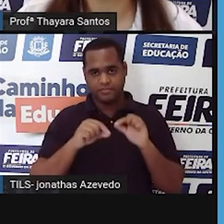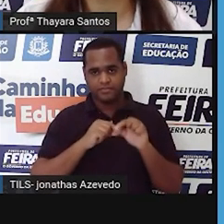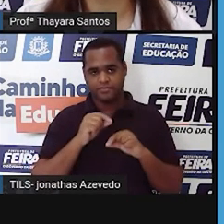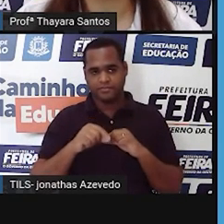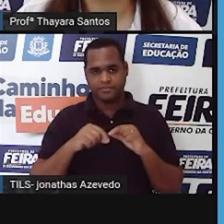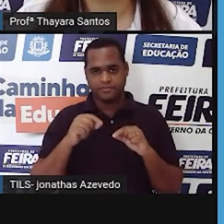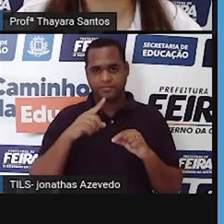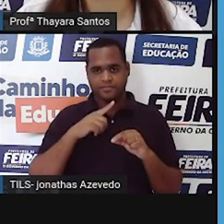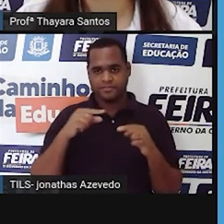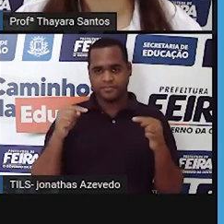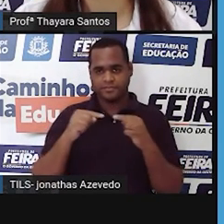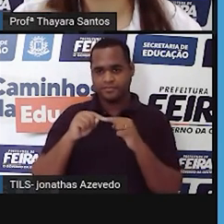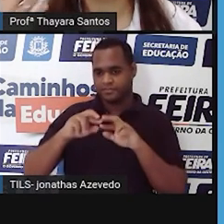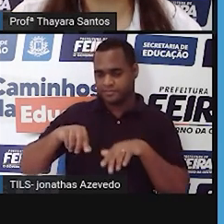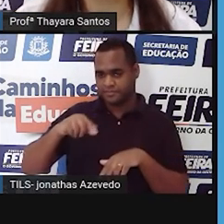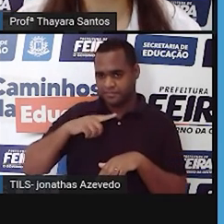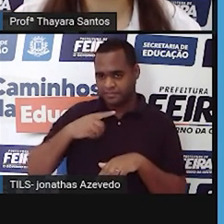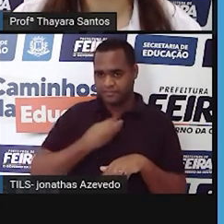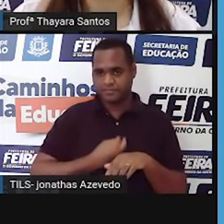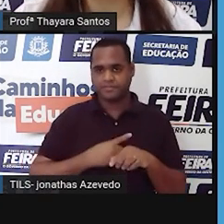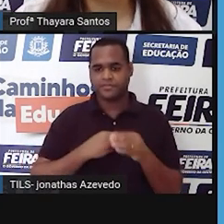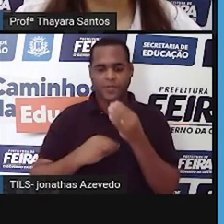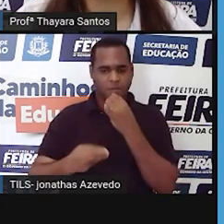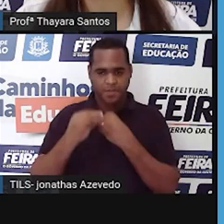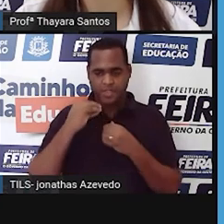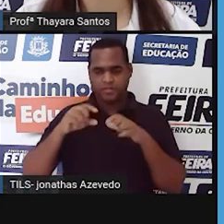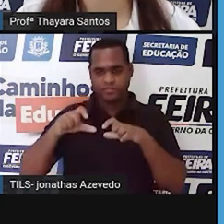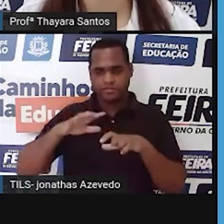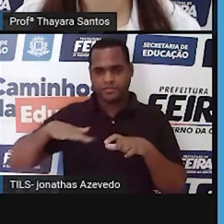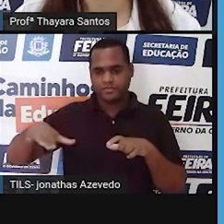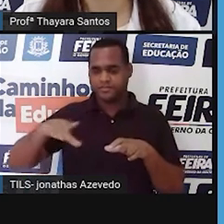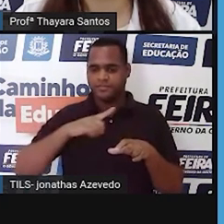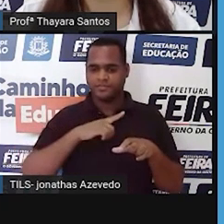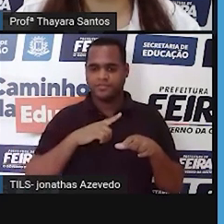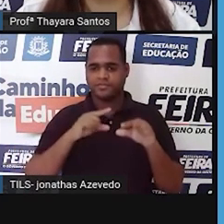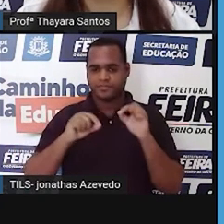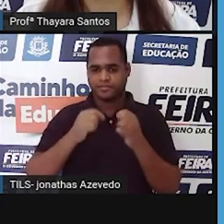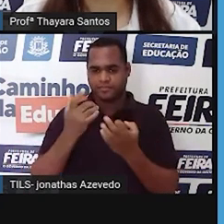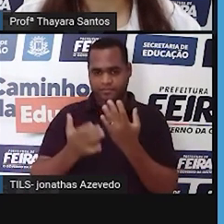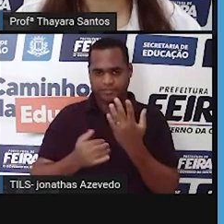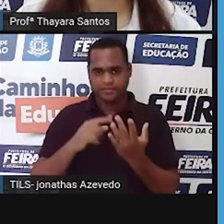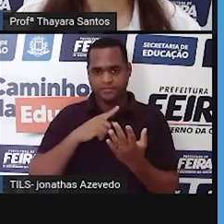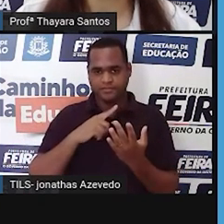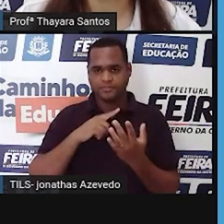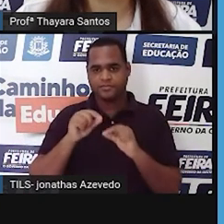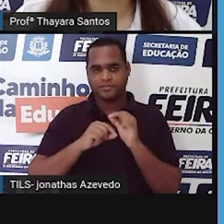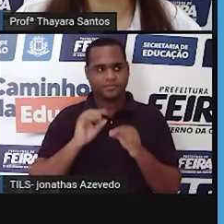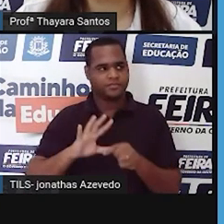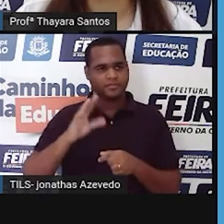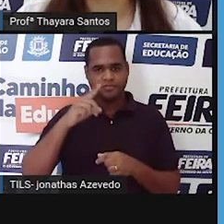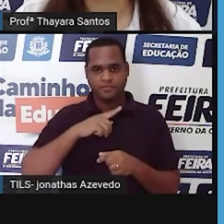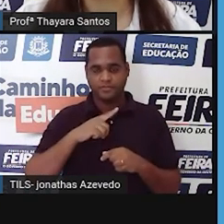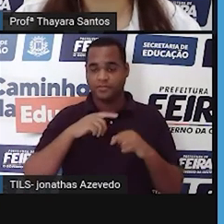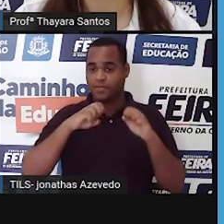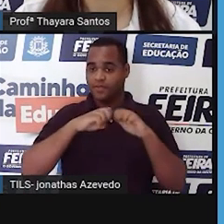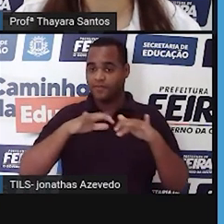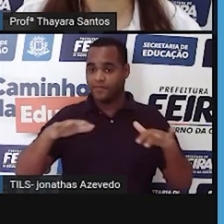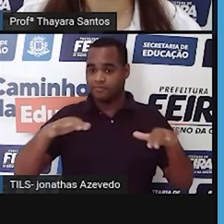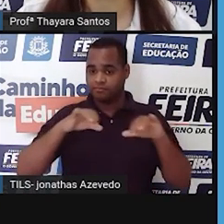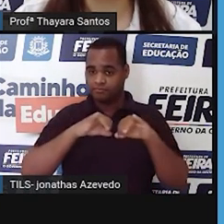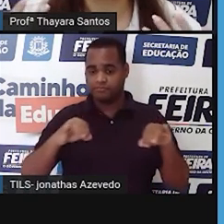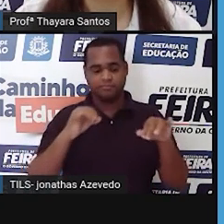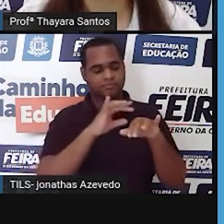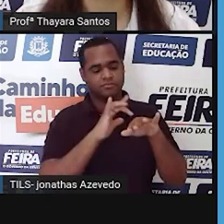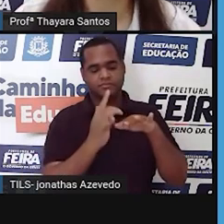brigadistas que estão lá com comida equipamento para conter esse fogo também e elas divulgam todos os dias nas redes